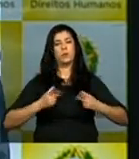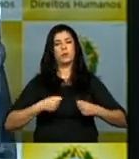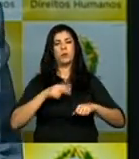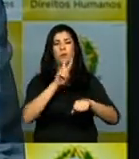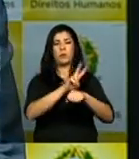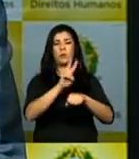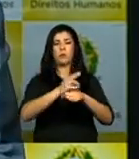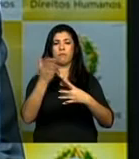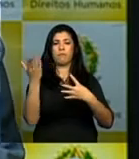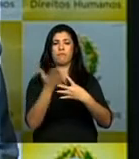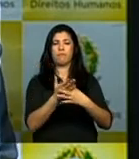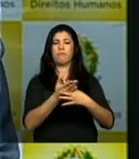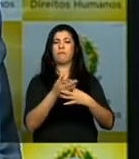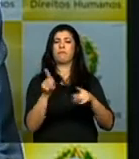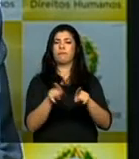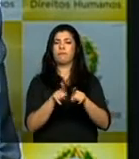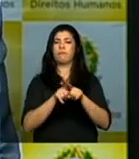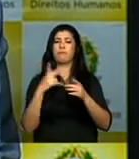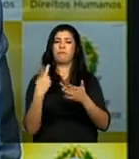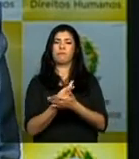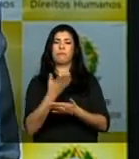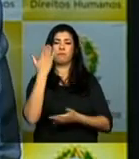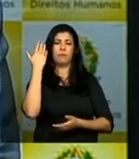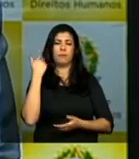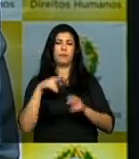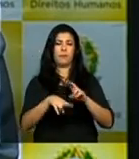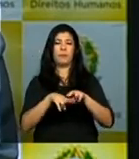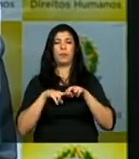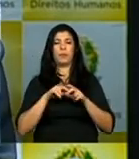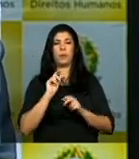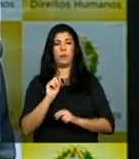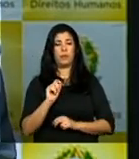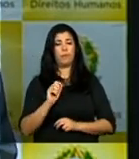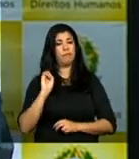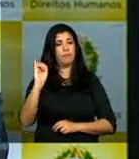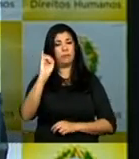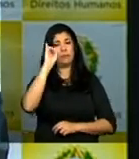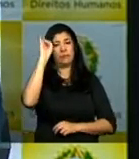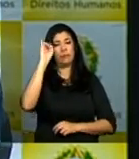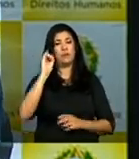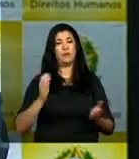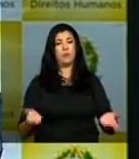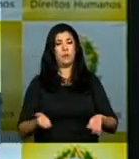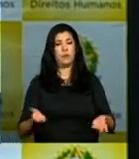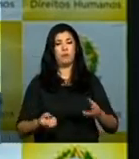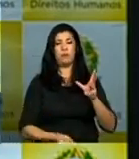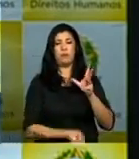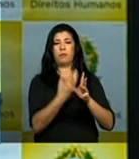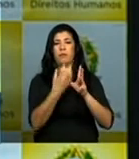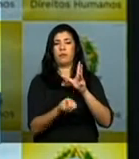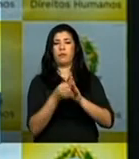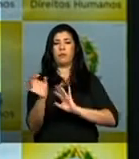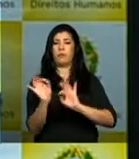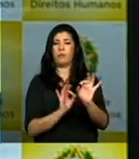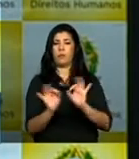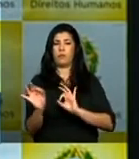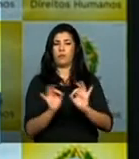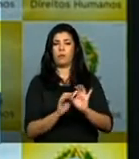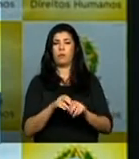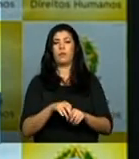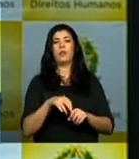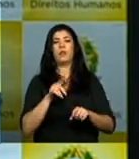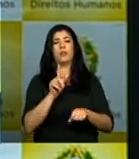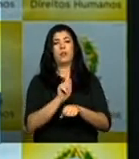relacionados a essas violações. Por isso, é tão importante a criação, organização e